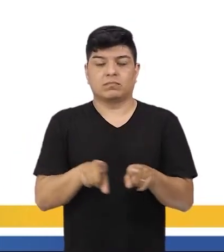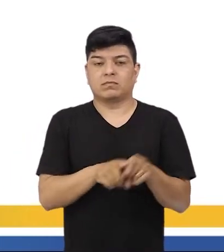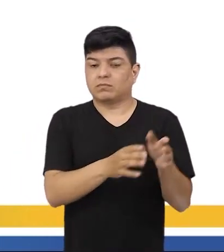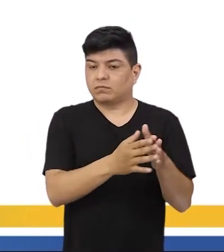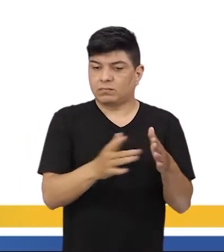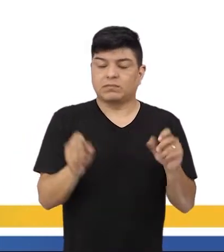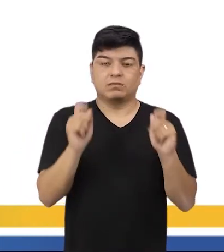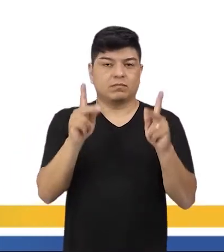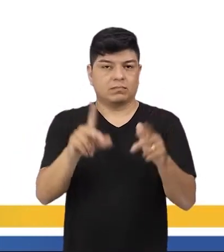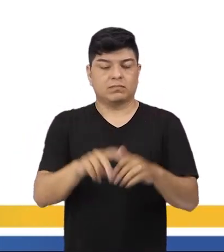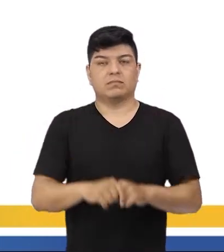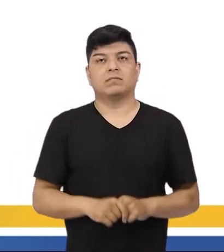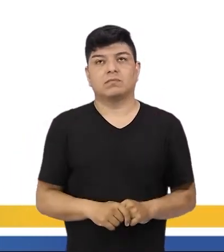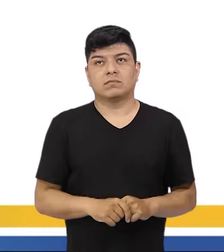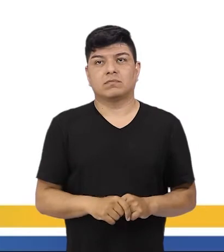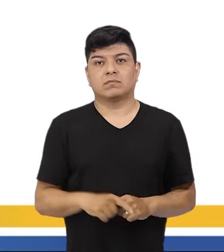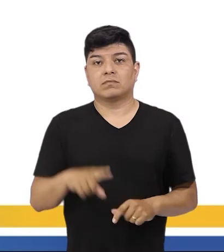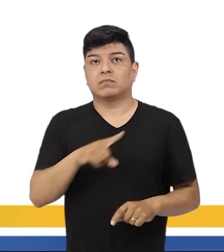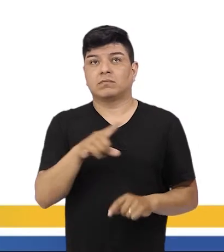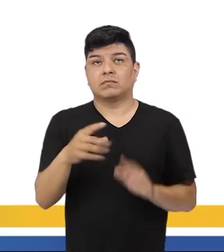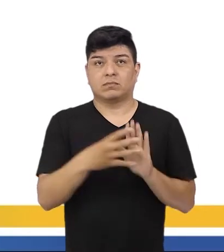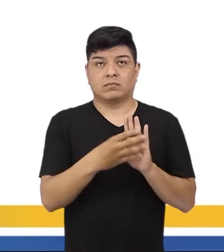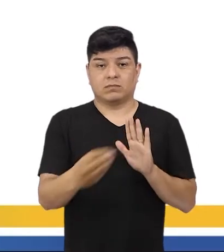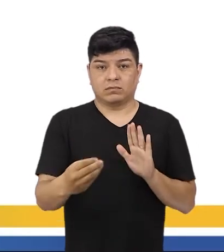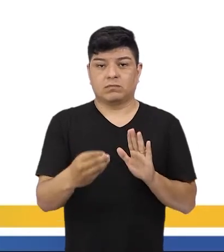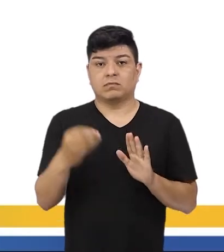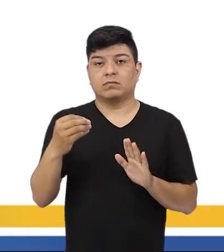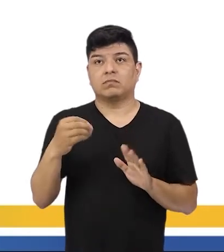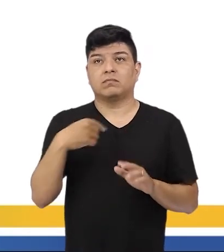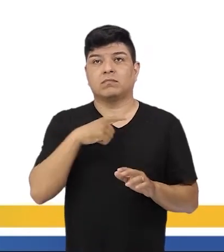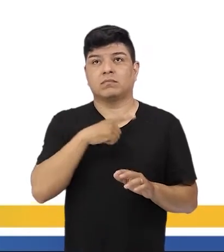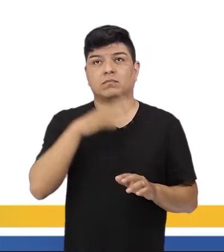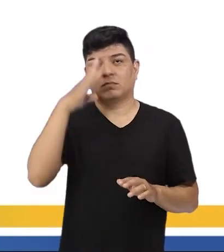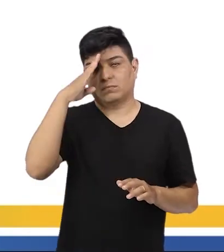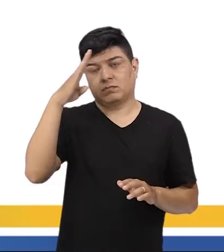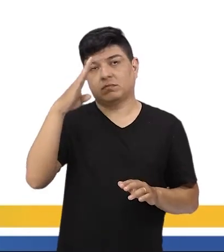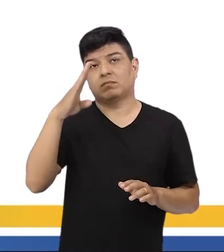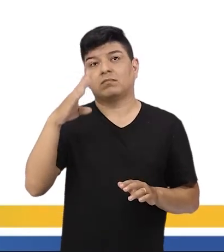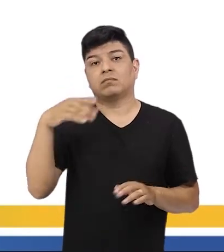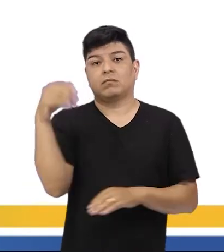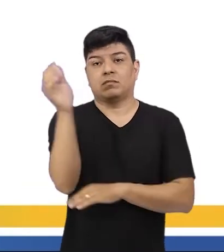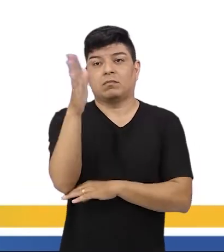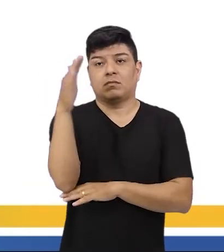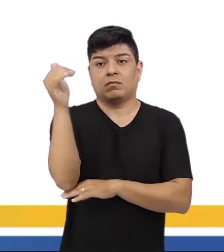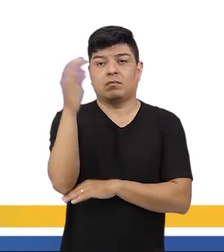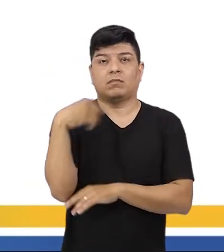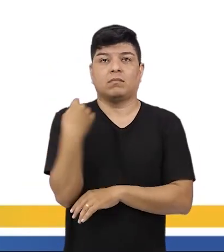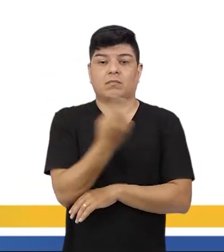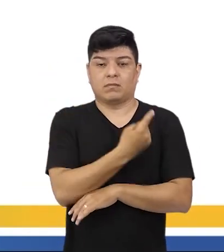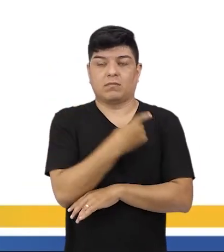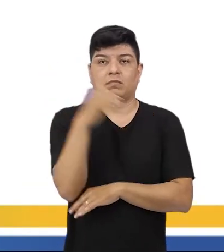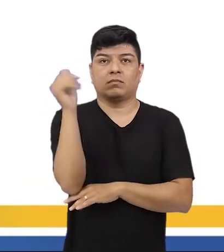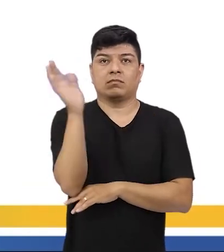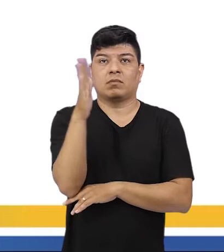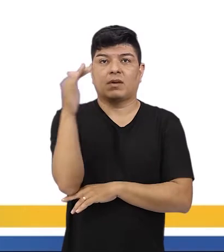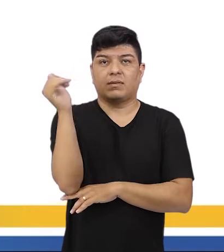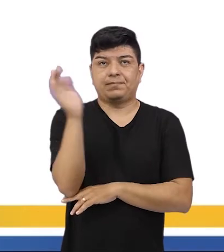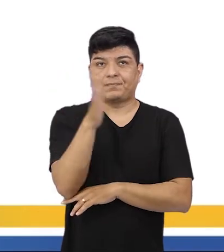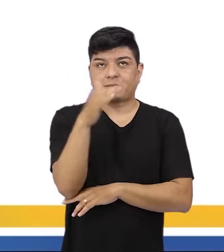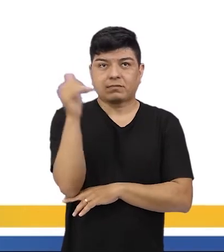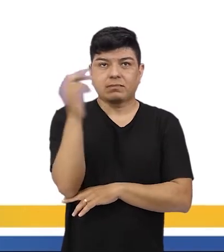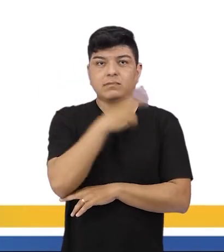desse período, tá bom? Aí, quando se fala de símbolos nacionais, a gente tem o principal aí a nossa bandeira, a bandeira